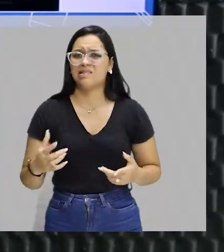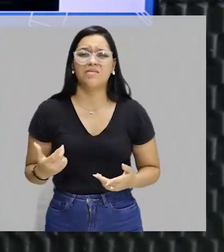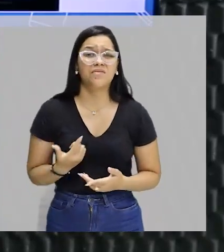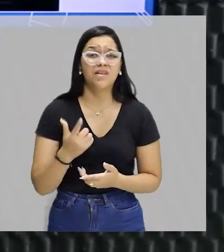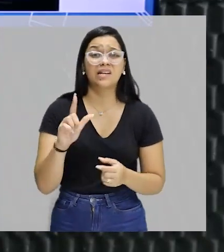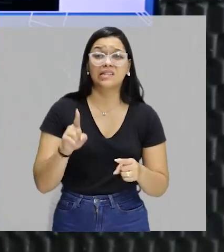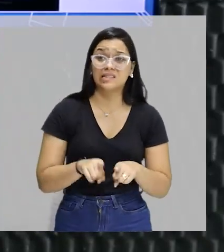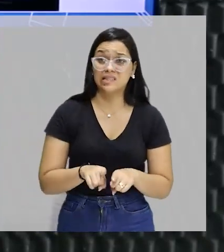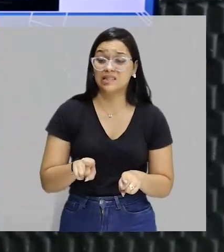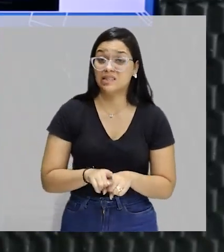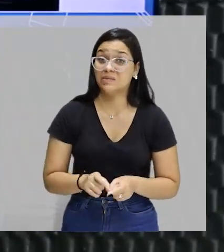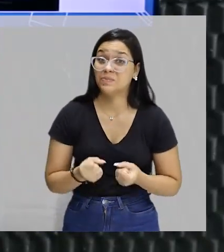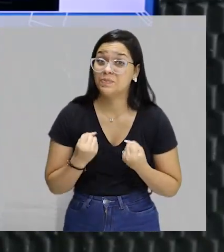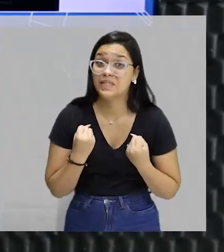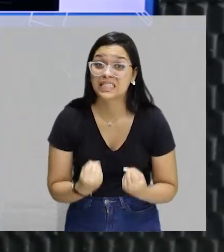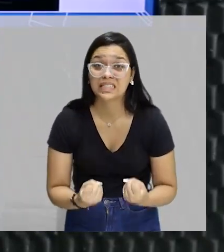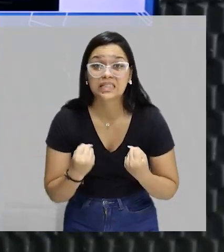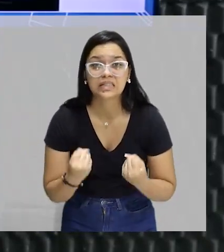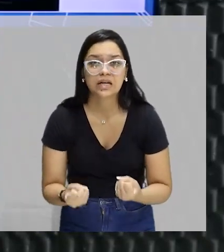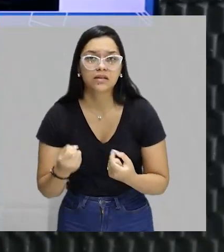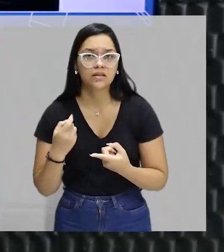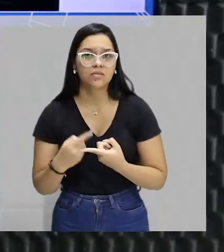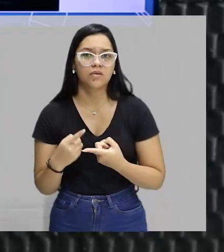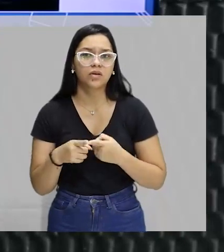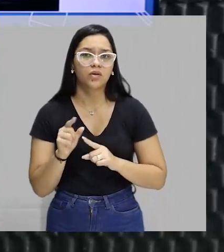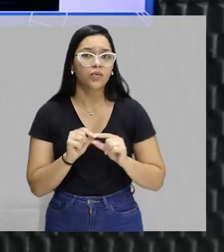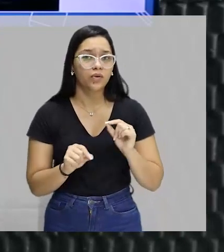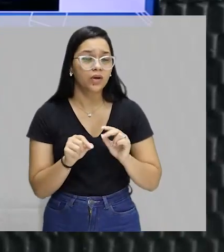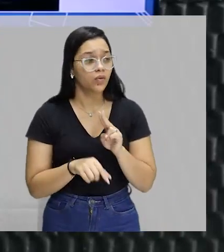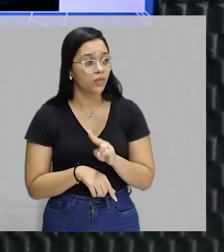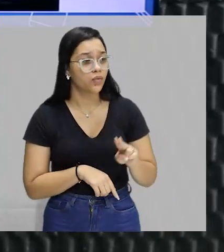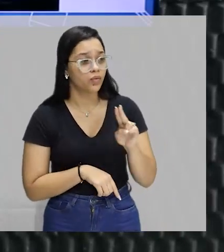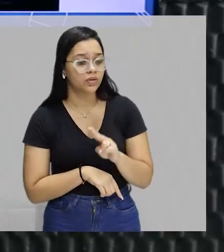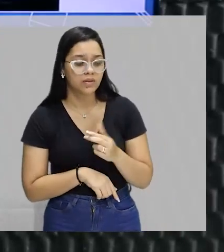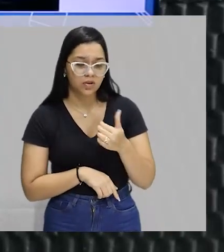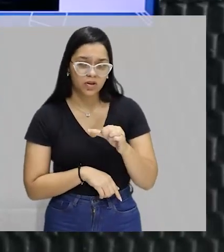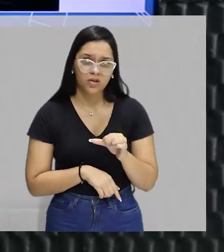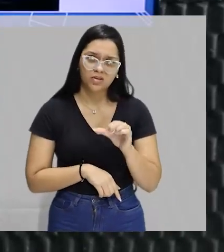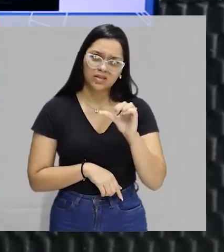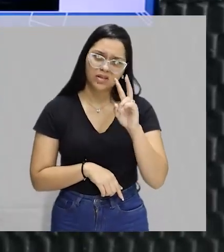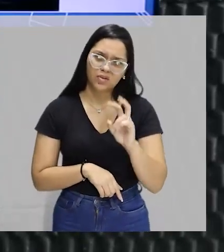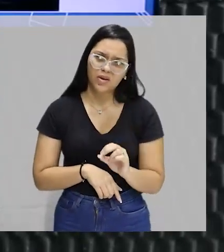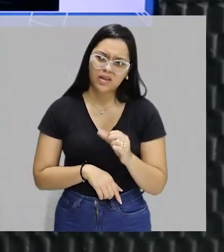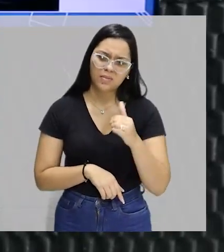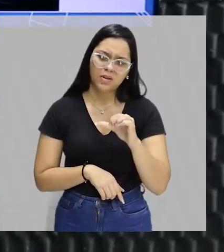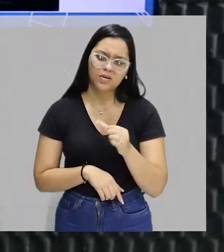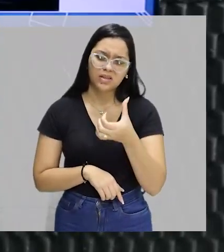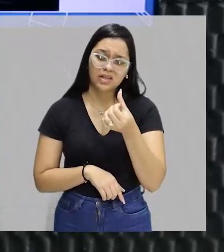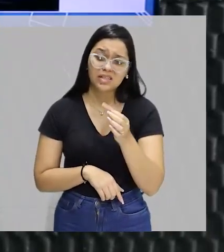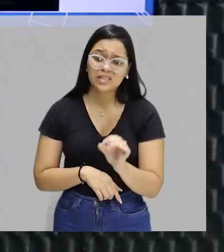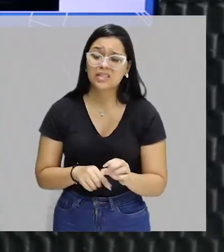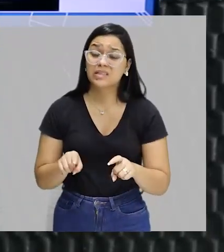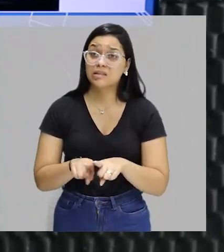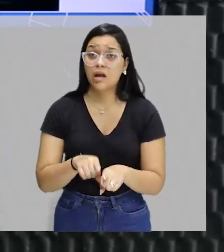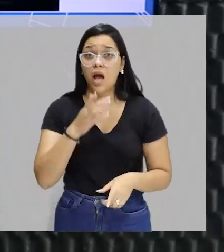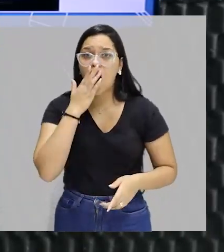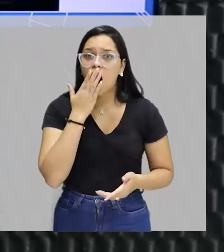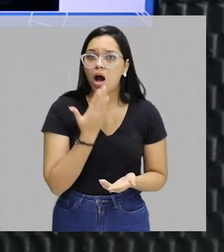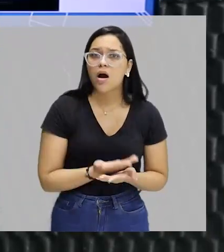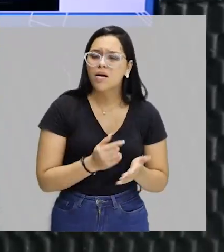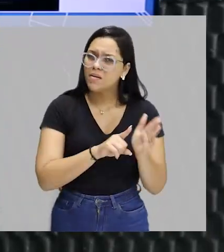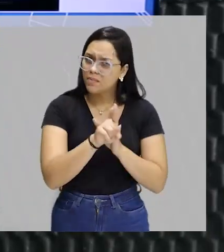peças, são extremamente pesadas. Por quê? Porque ele faz isso em 1950 e 60, e era uma peça chocante.